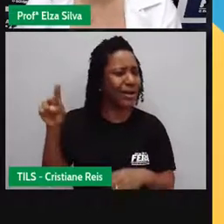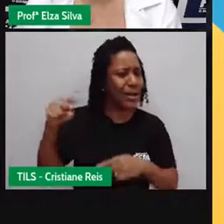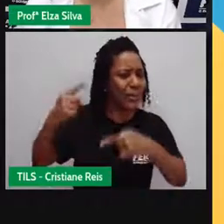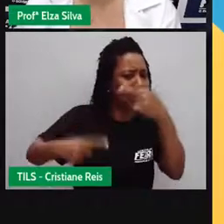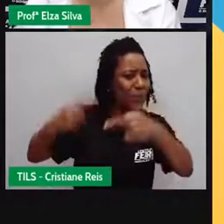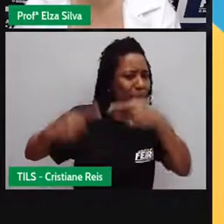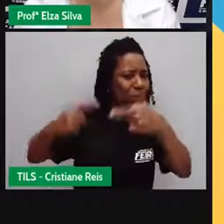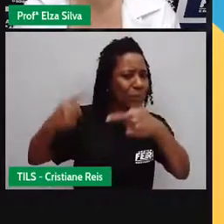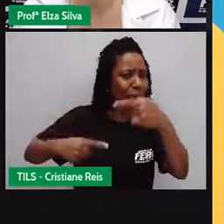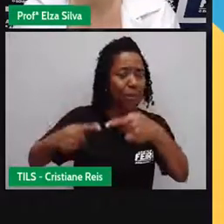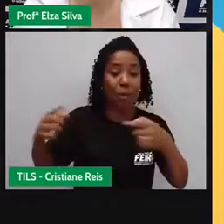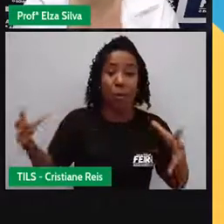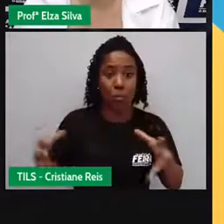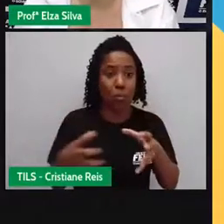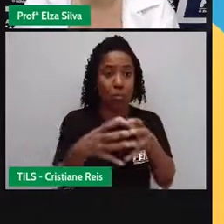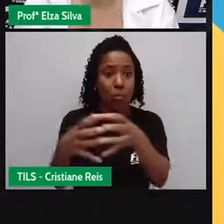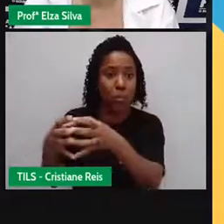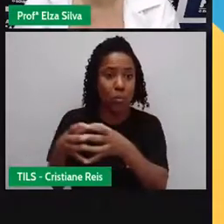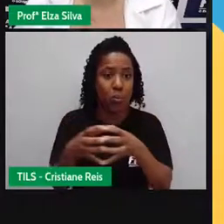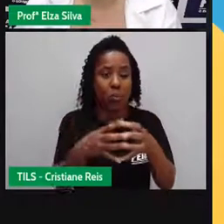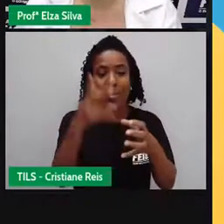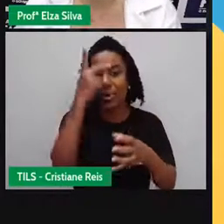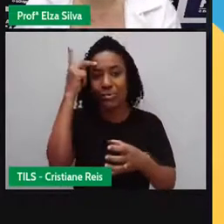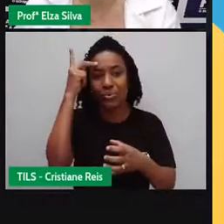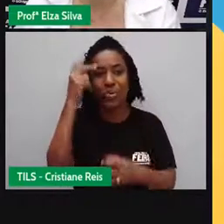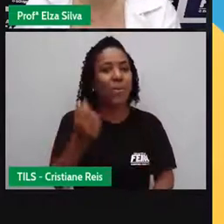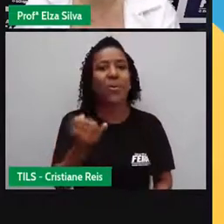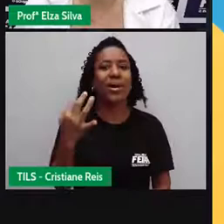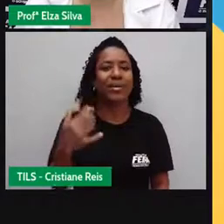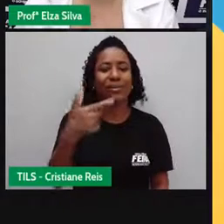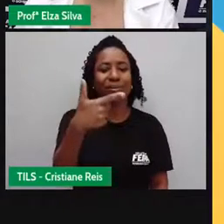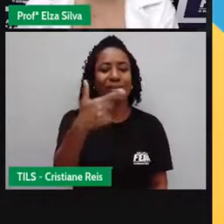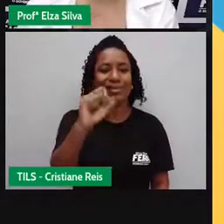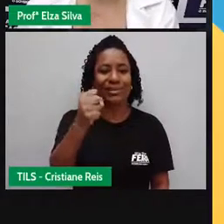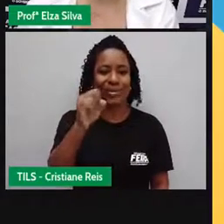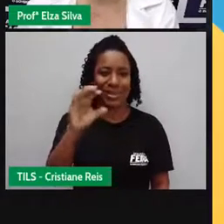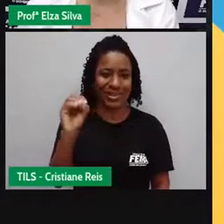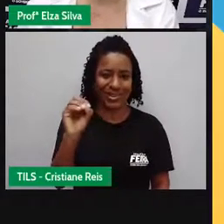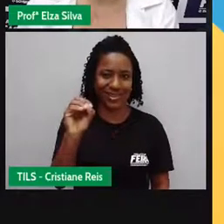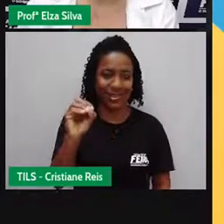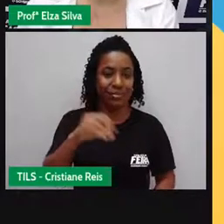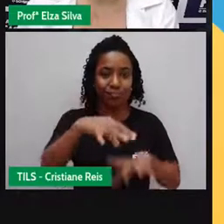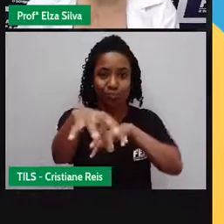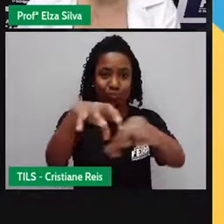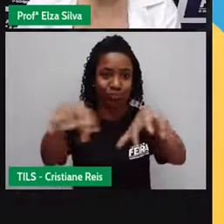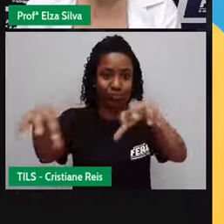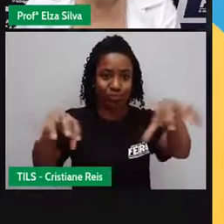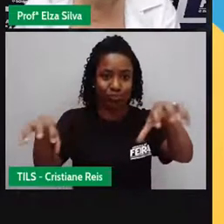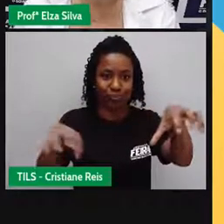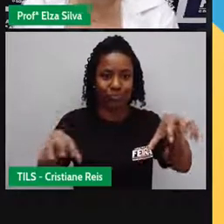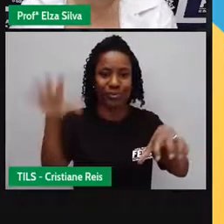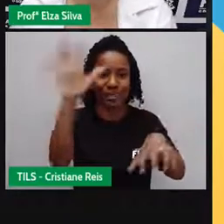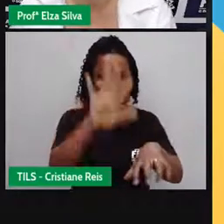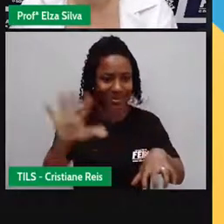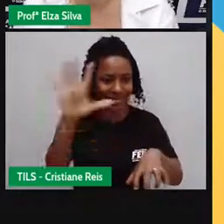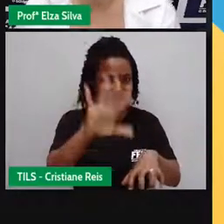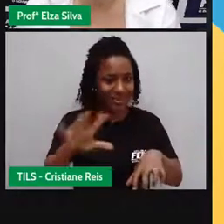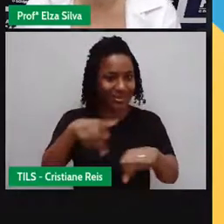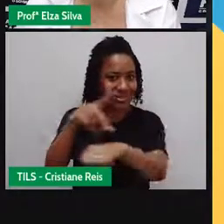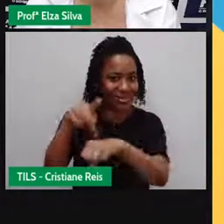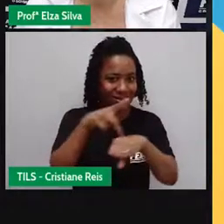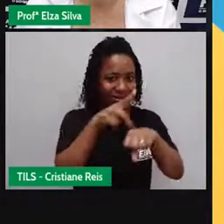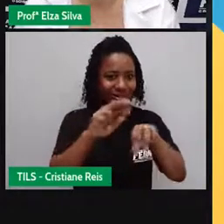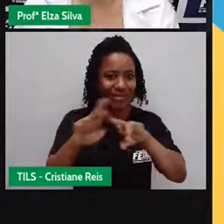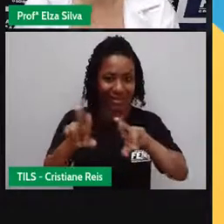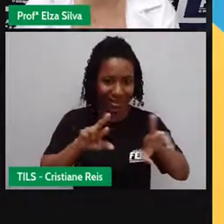participaram 280 pessoas, espalhadas por 13 nações. Nos Estados Unidos,